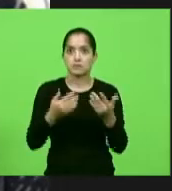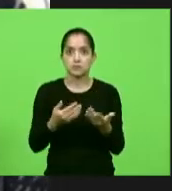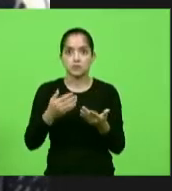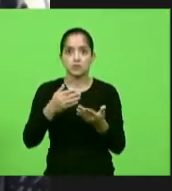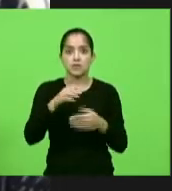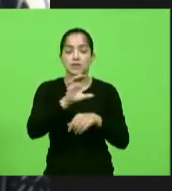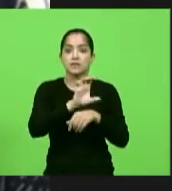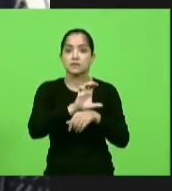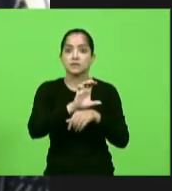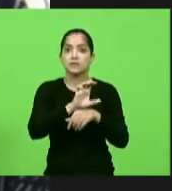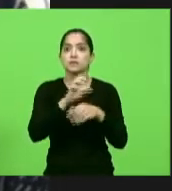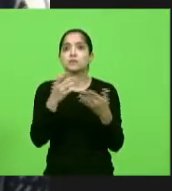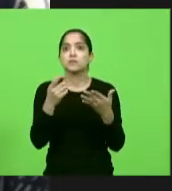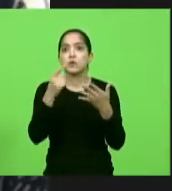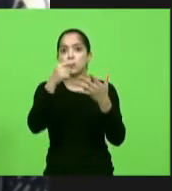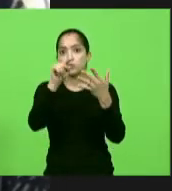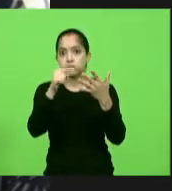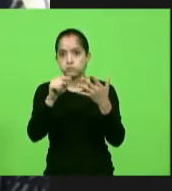listadas